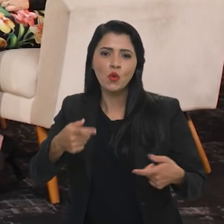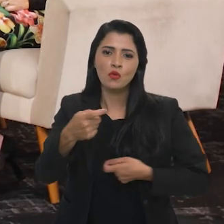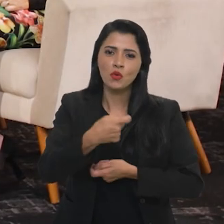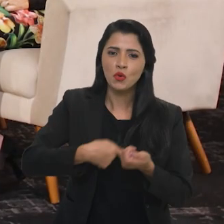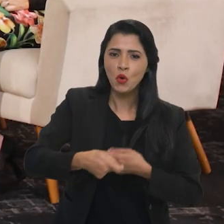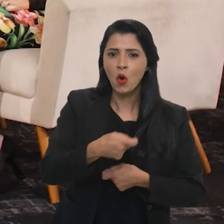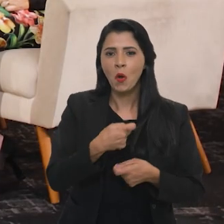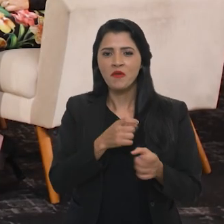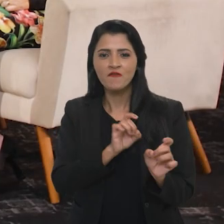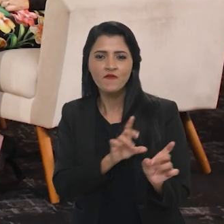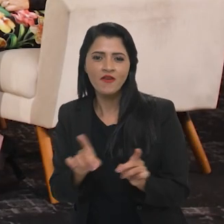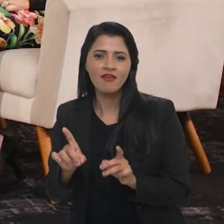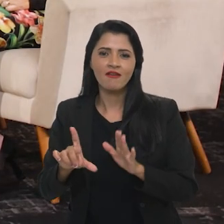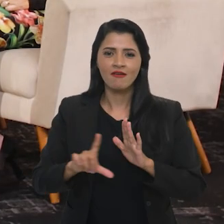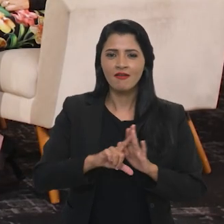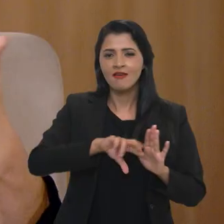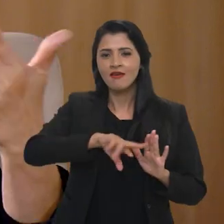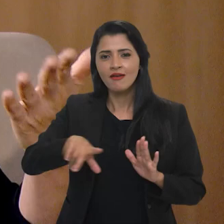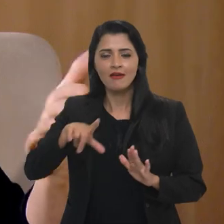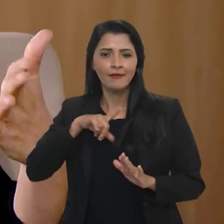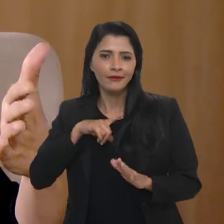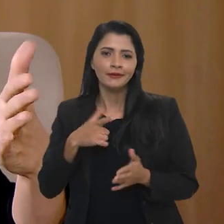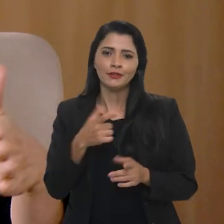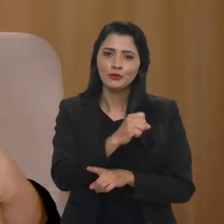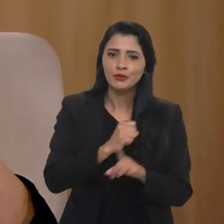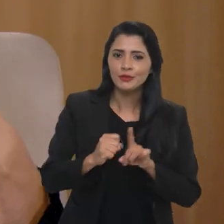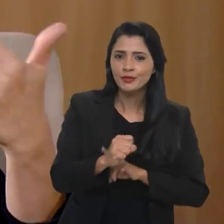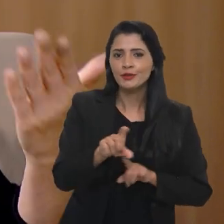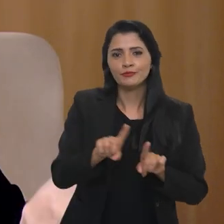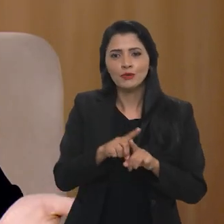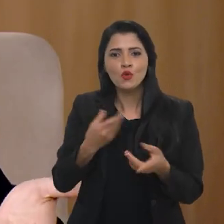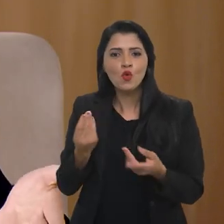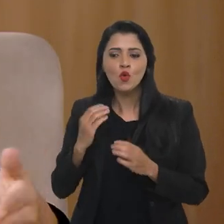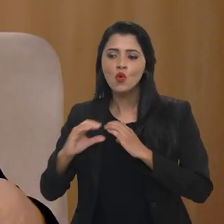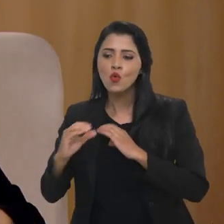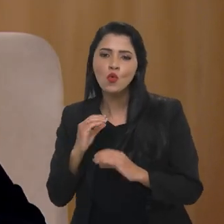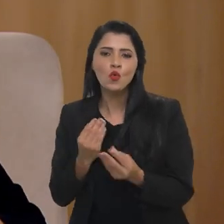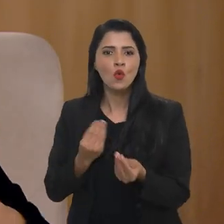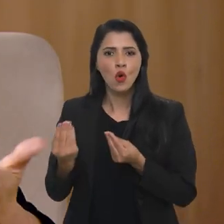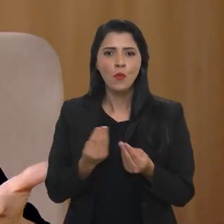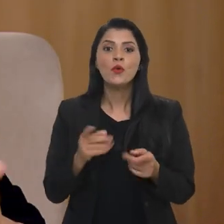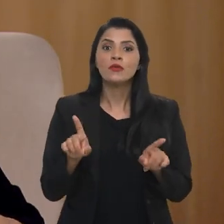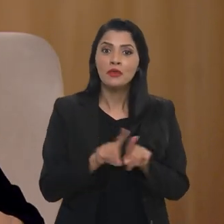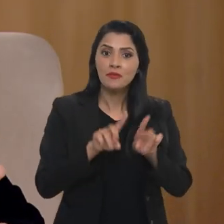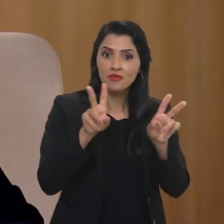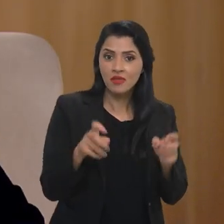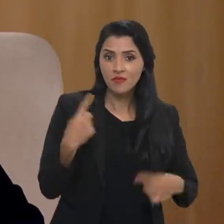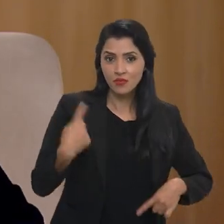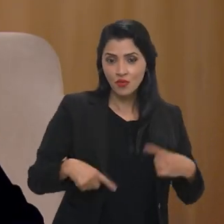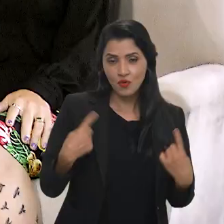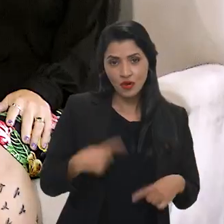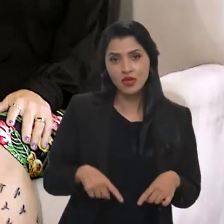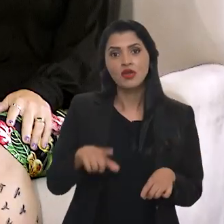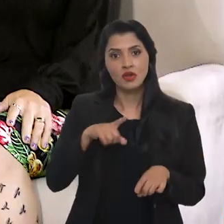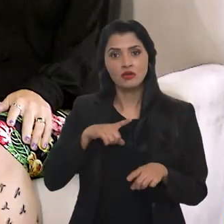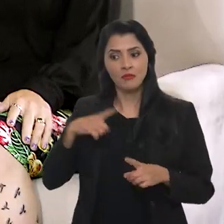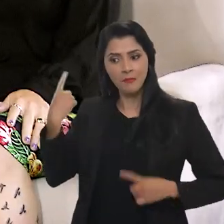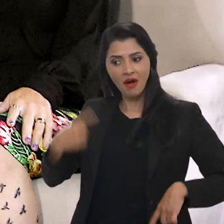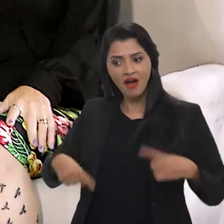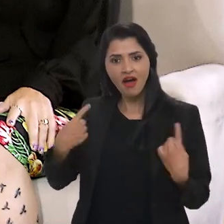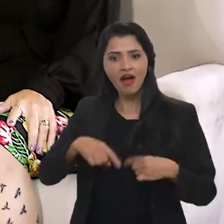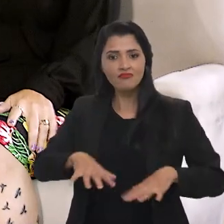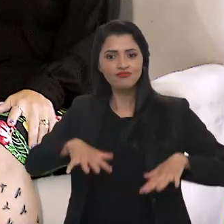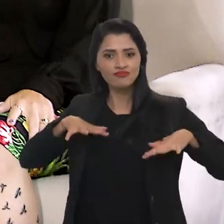econômicas, todo o nosso comércio, as questões sociais, como nós nos comunicamos, questões políticas também. Hoje a arena pública de